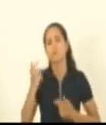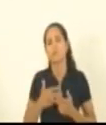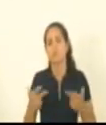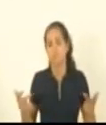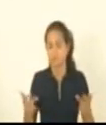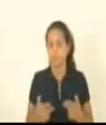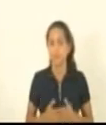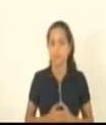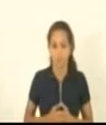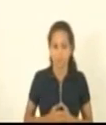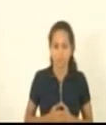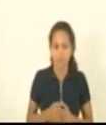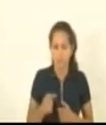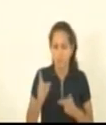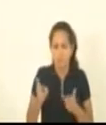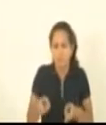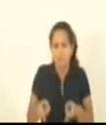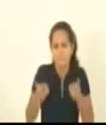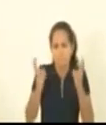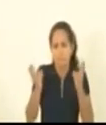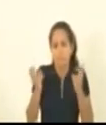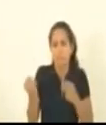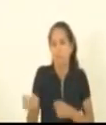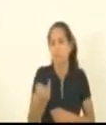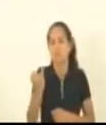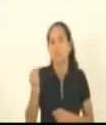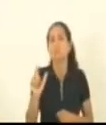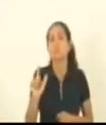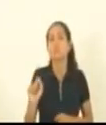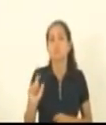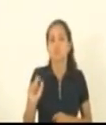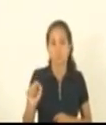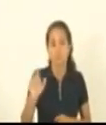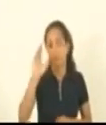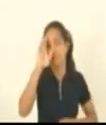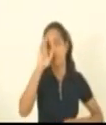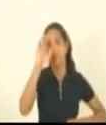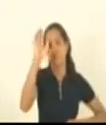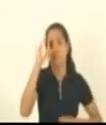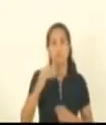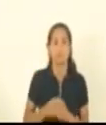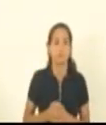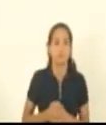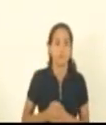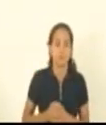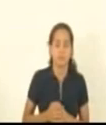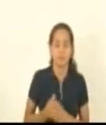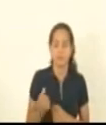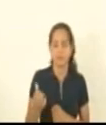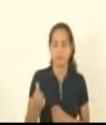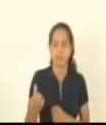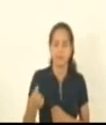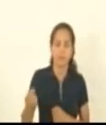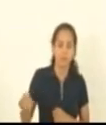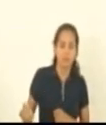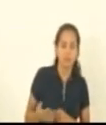e perceba uma coisa muito importante principalmente para os 16 novos deputados